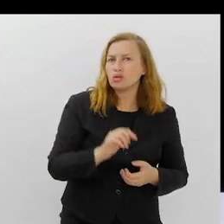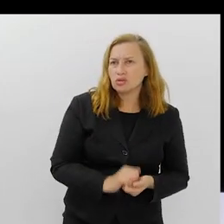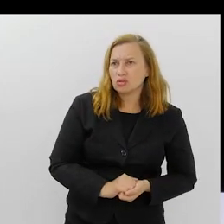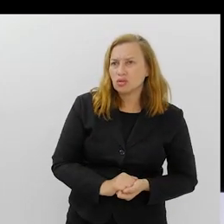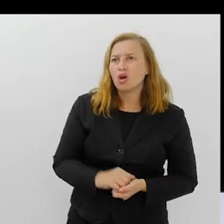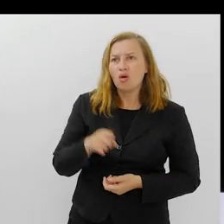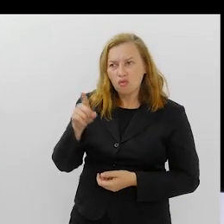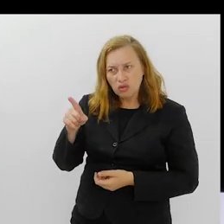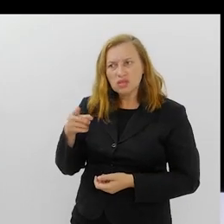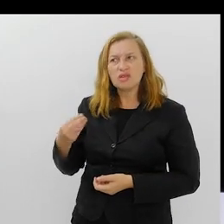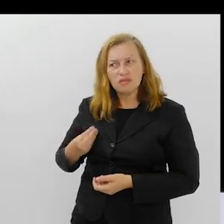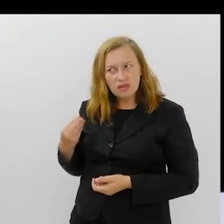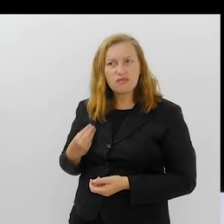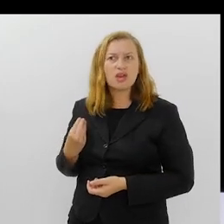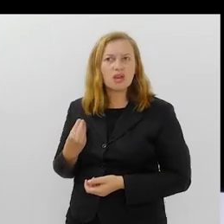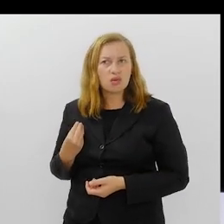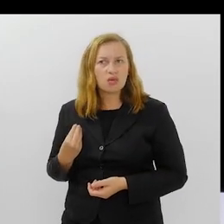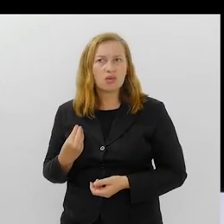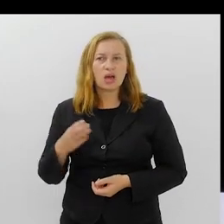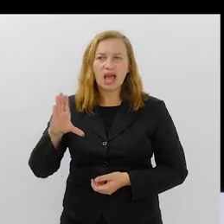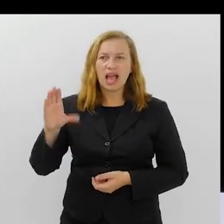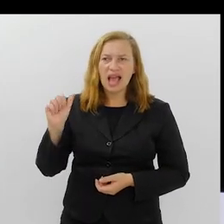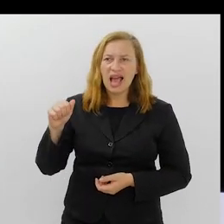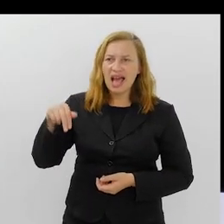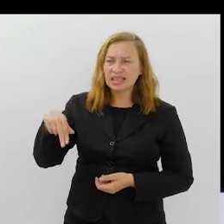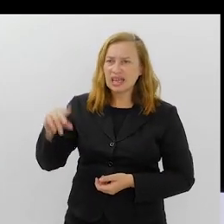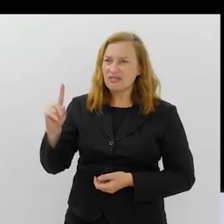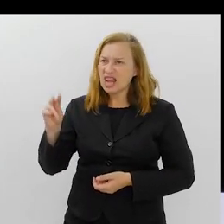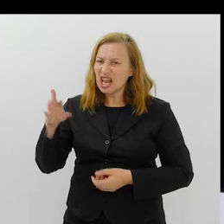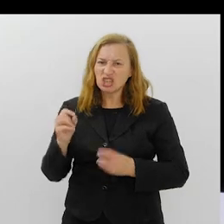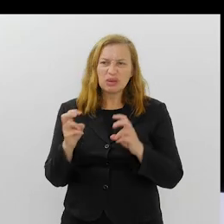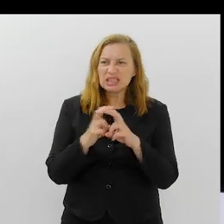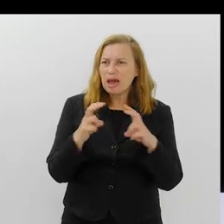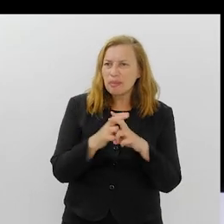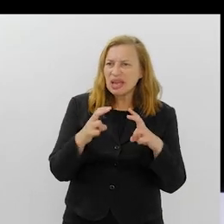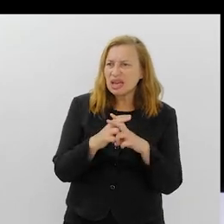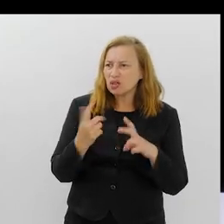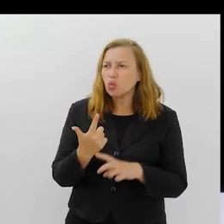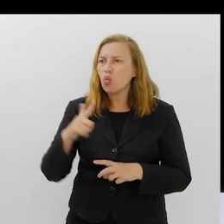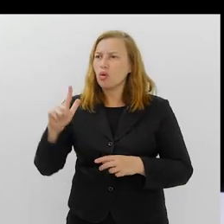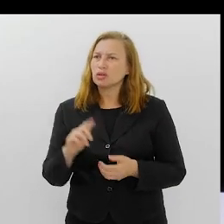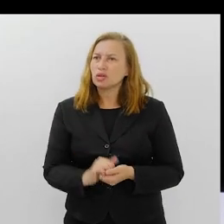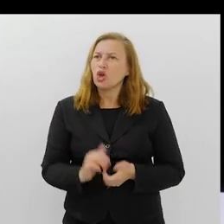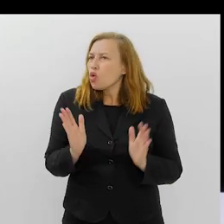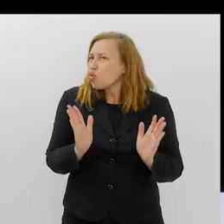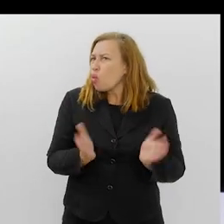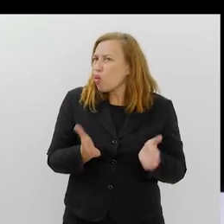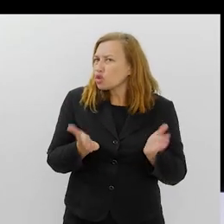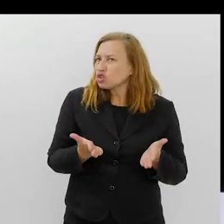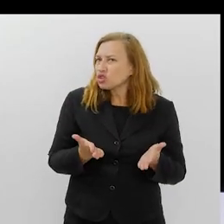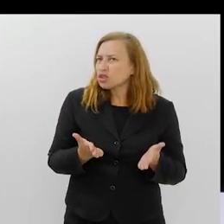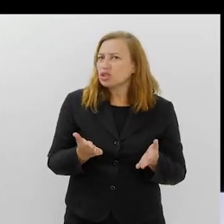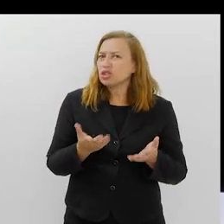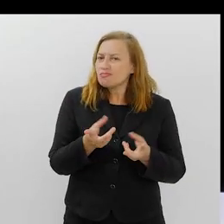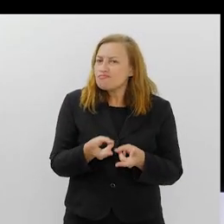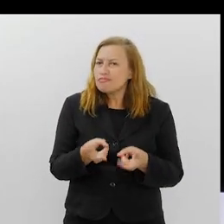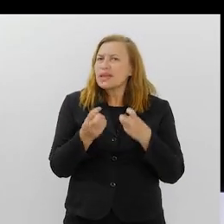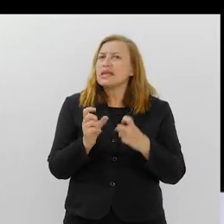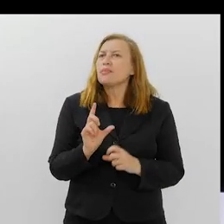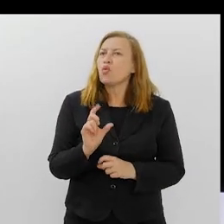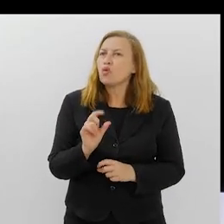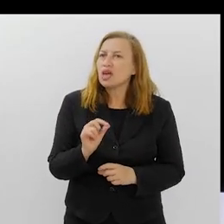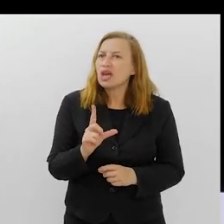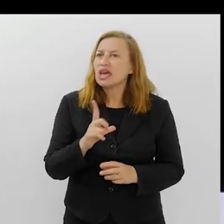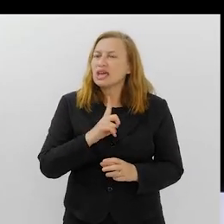Você passou por isso, né? Os carnavalescos parecem que estavam brigando para um passar por cima do outro. E hoje em dia, a gente começa a